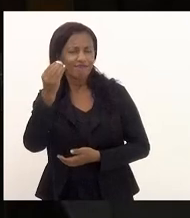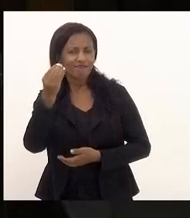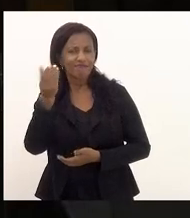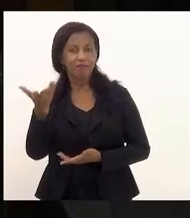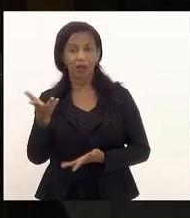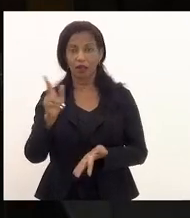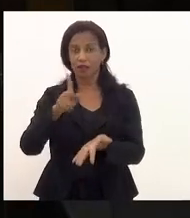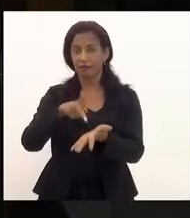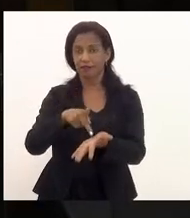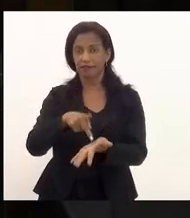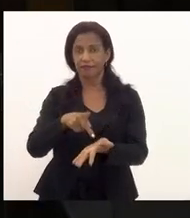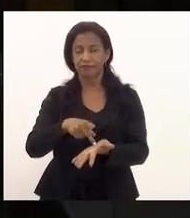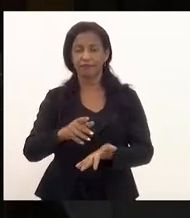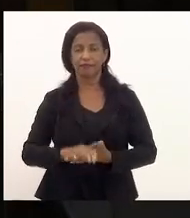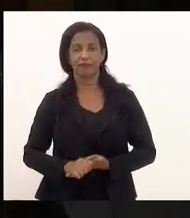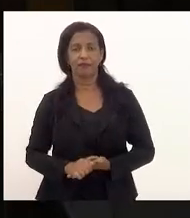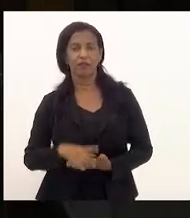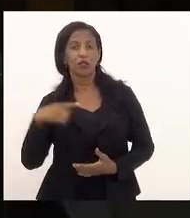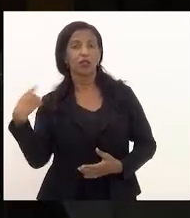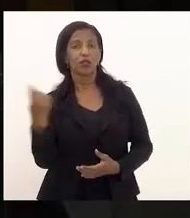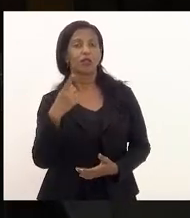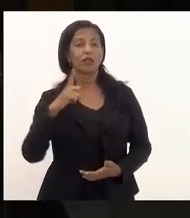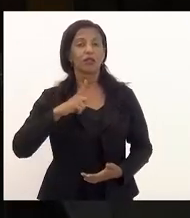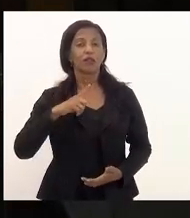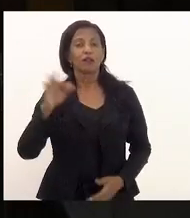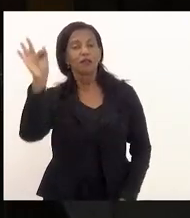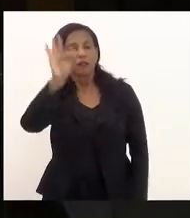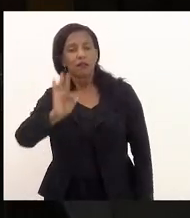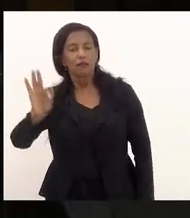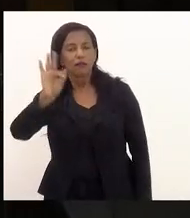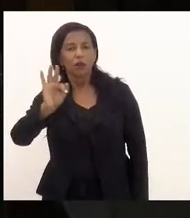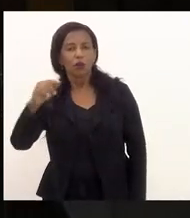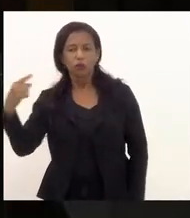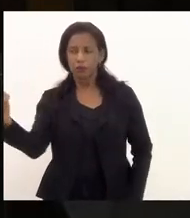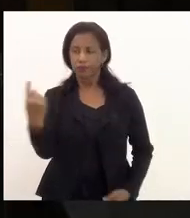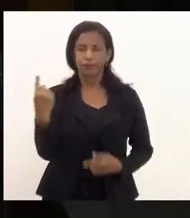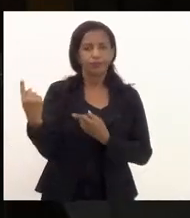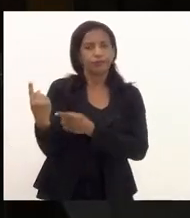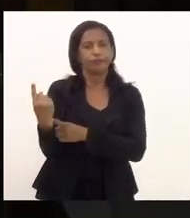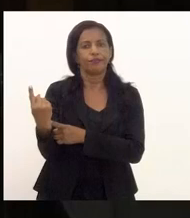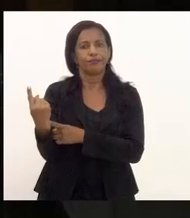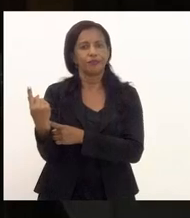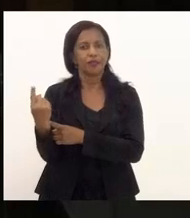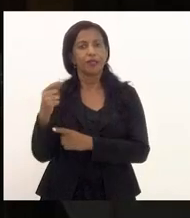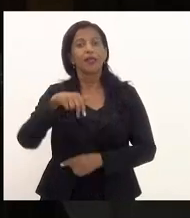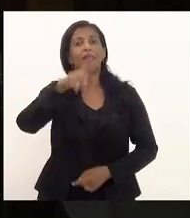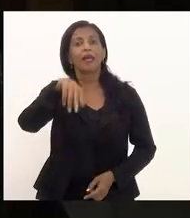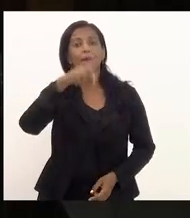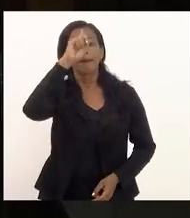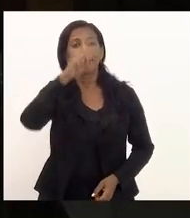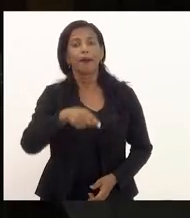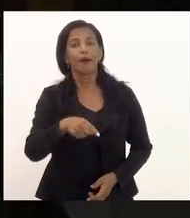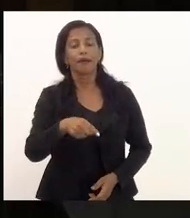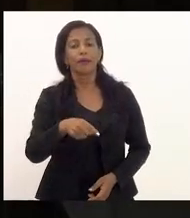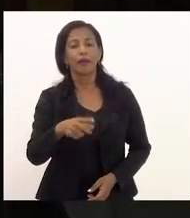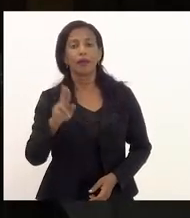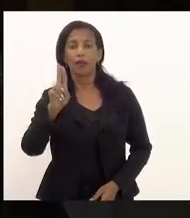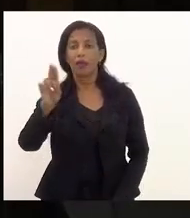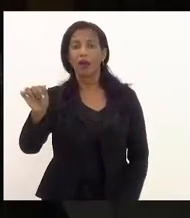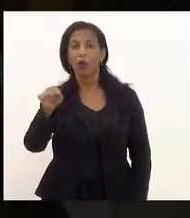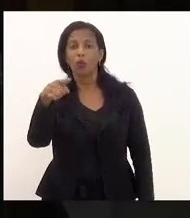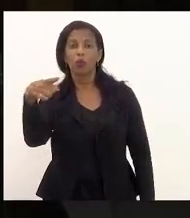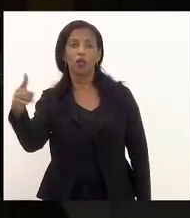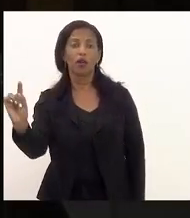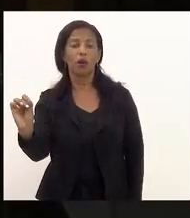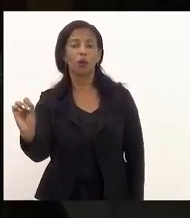mas na verdade nós temos uma federação unitária que quem manda é a União